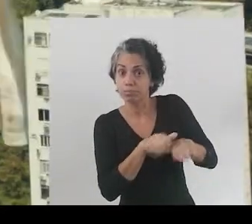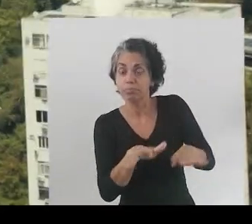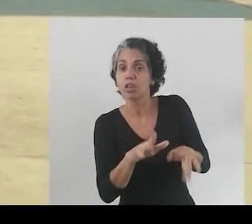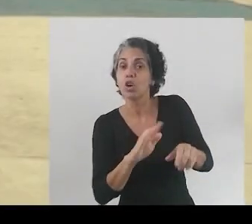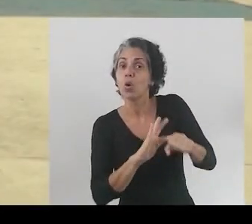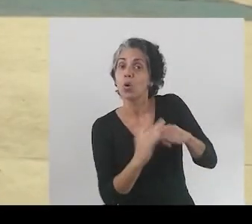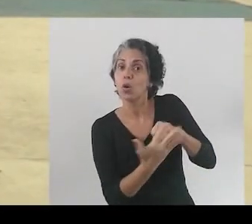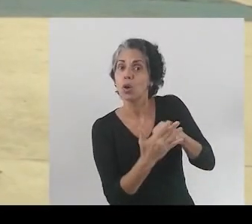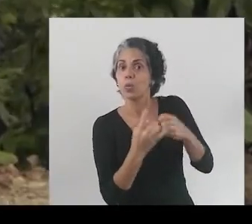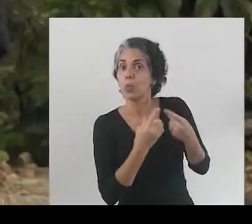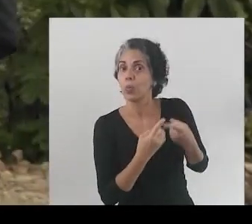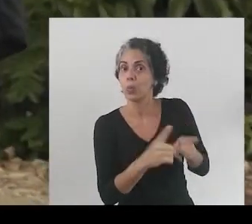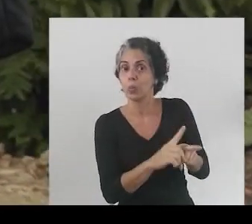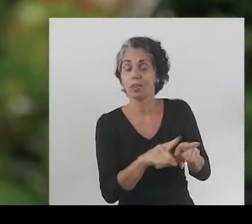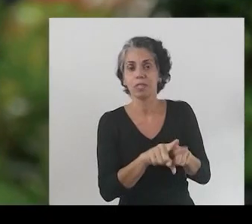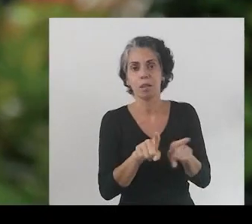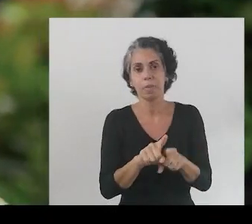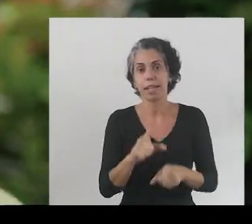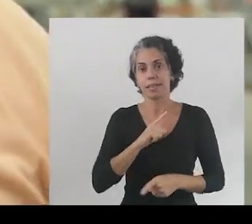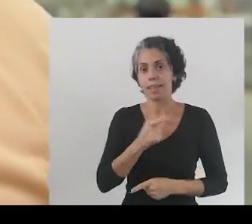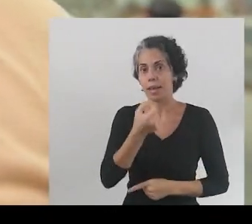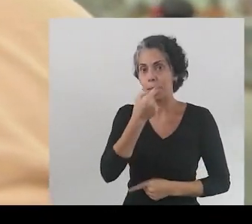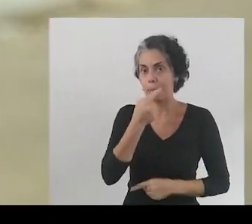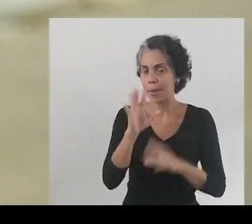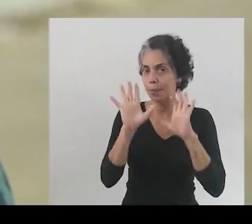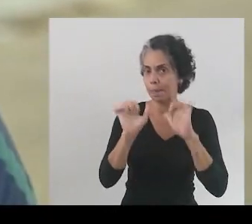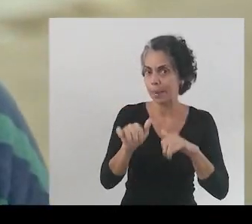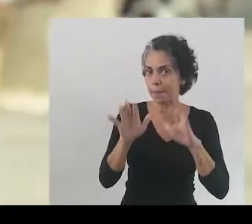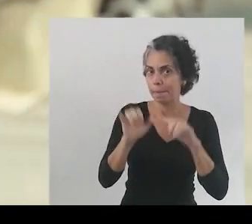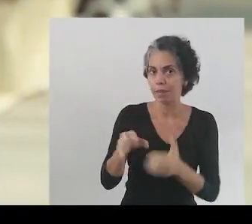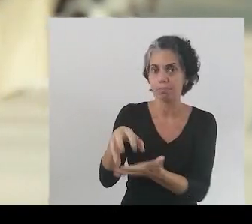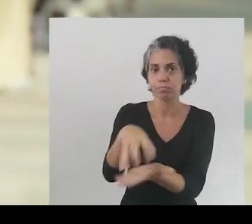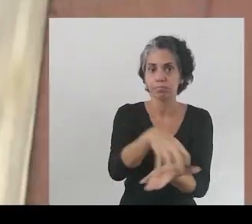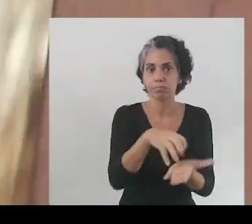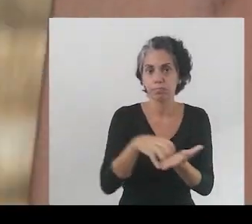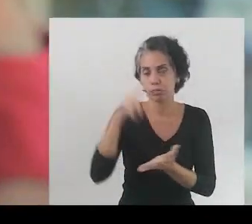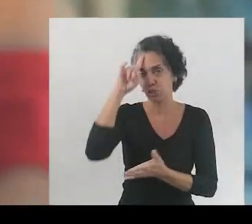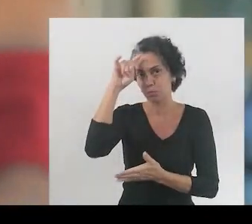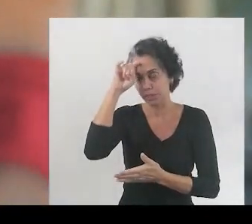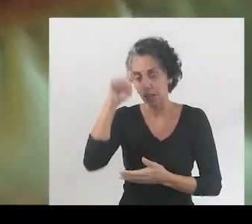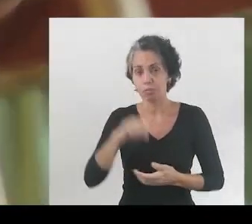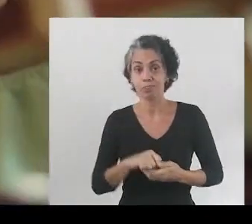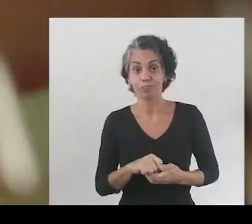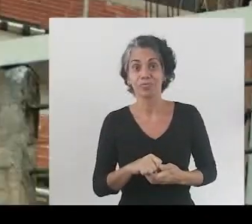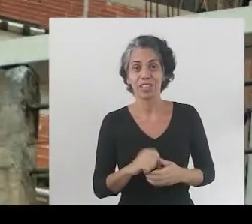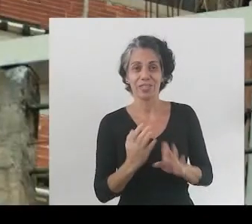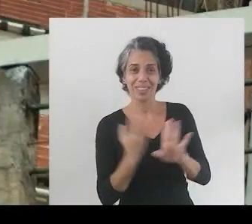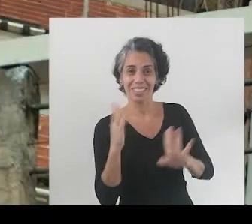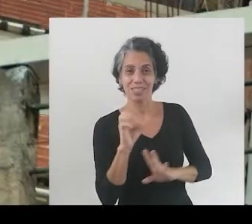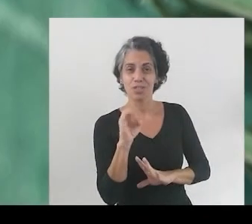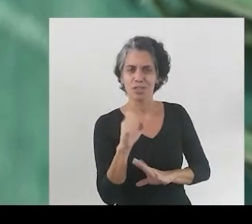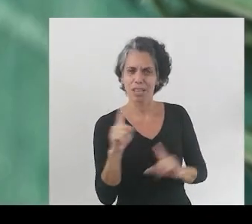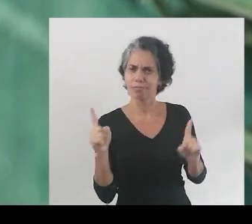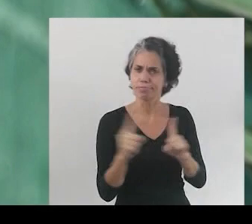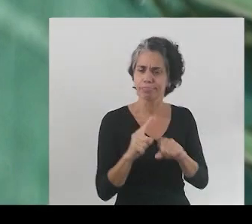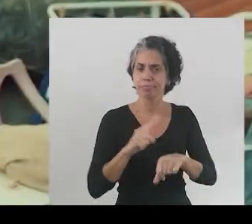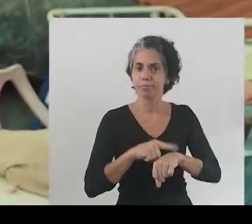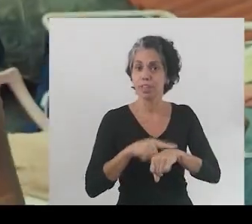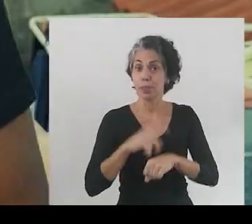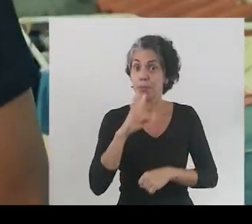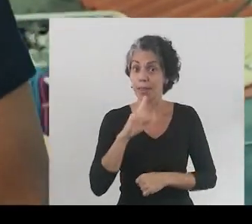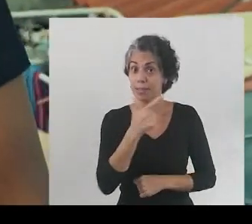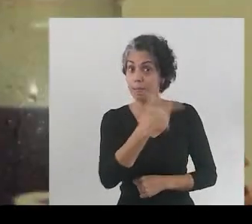Doeu esperar e ver o Rio abandonado a chorar. Levanta a cabeça, não perca a fé.